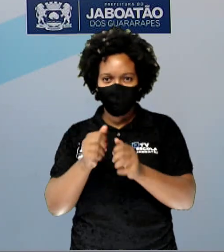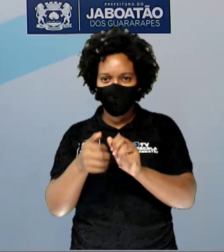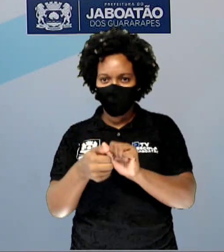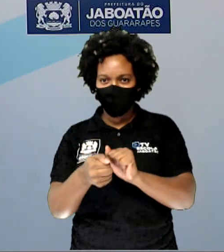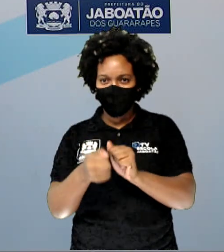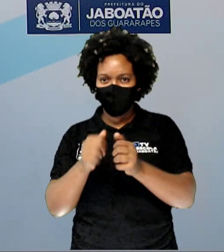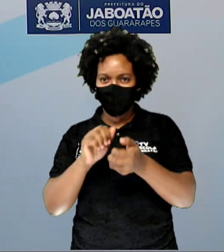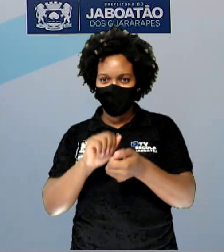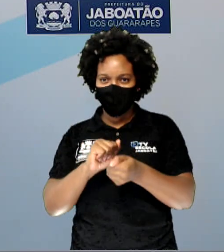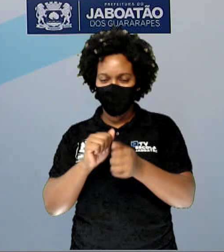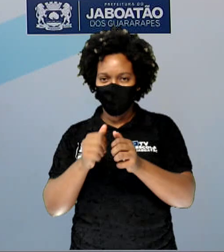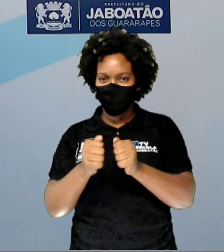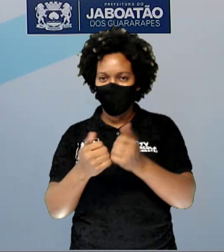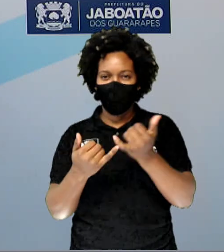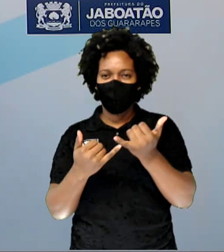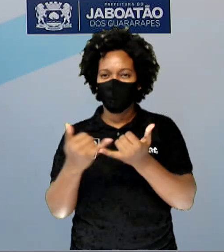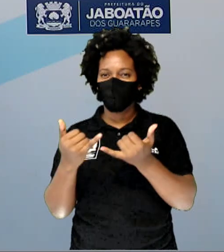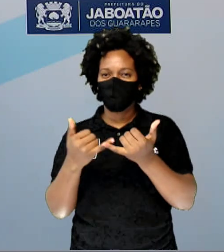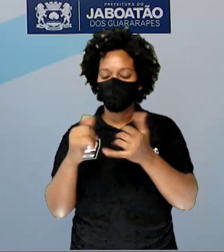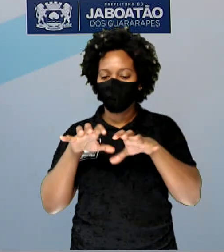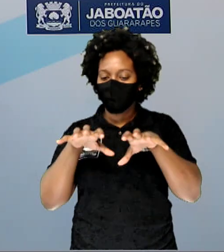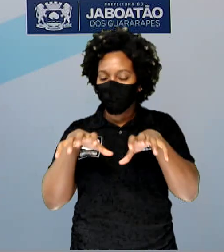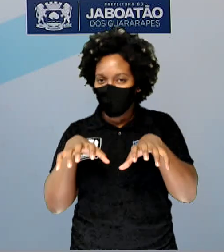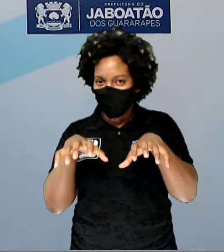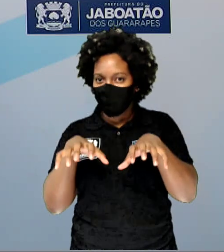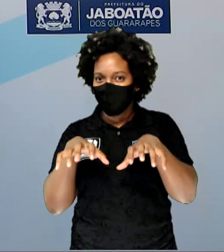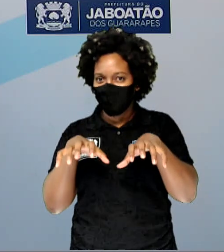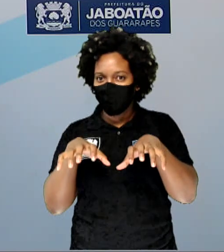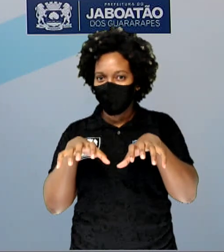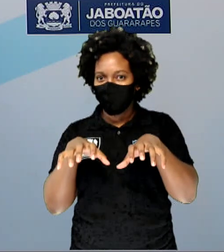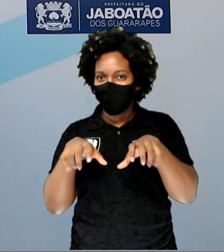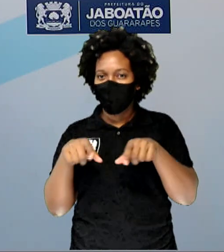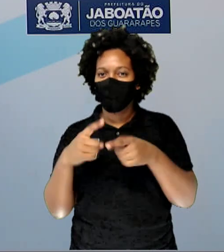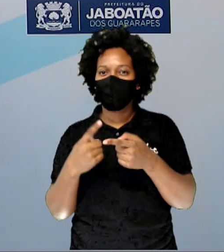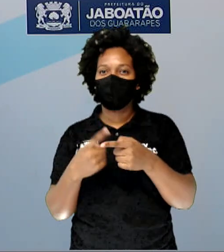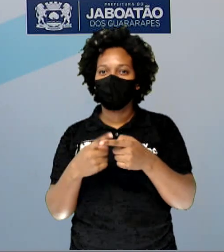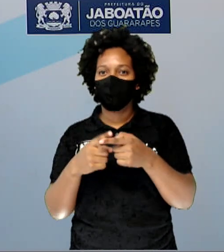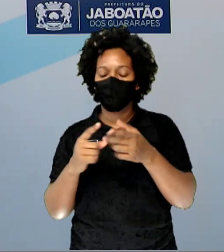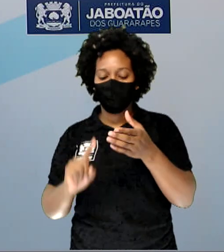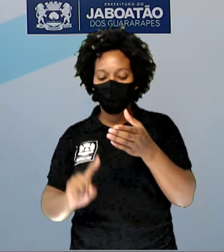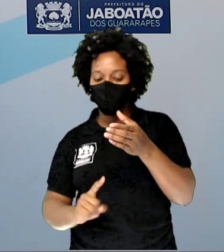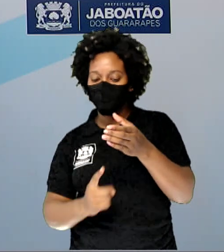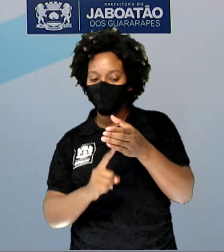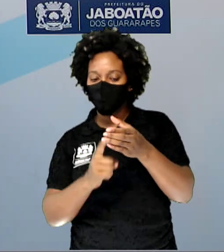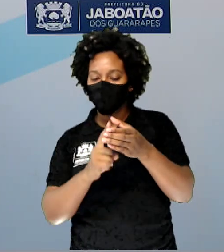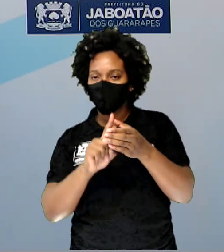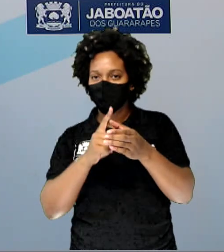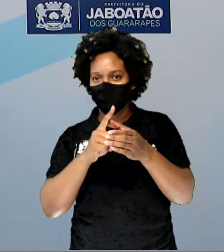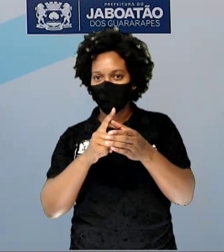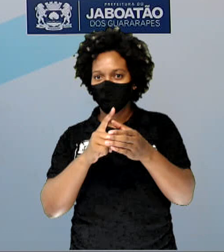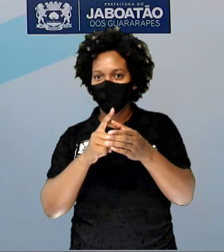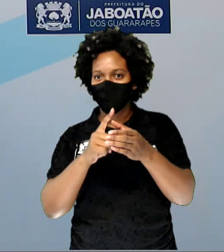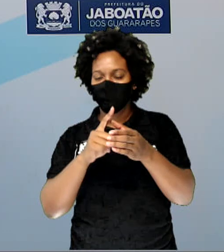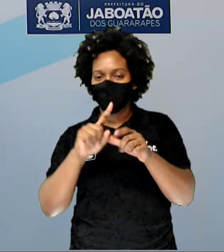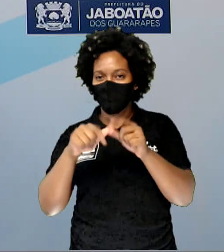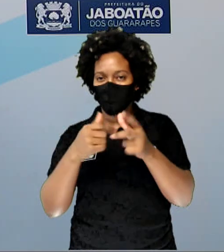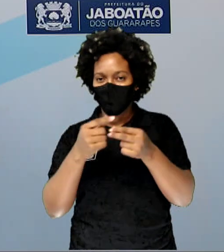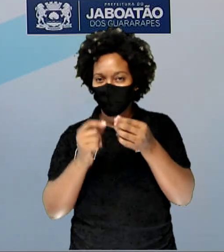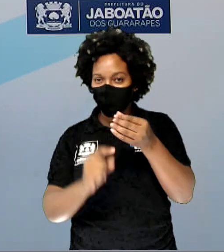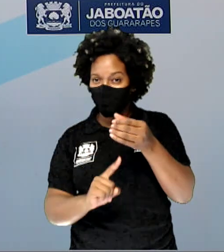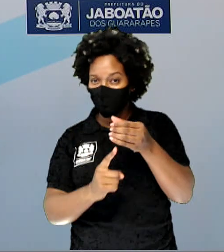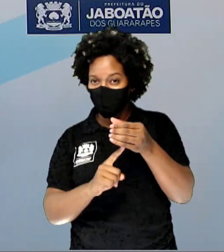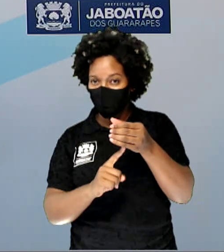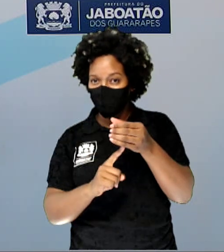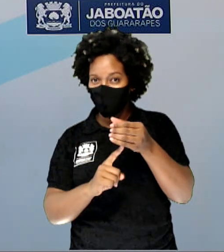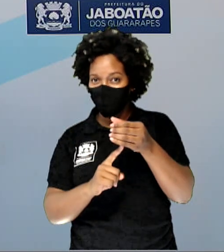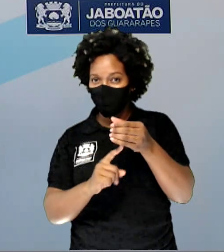tirinhas para que fique armadinho como se fosse uma aranha. E vai passar um barbante na tampinha. Dá um nozinho embaixo. Aí